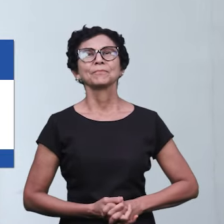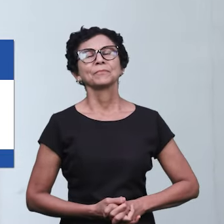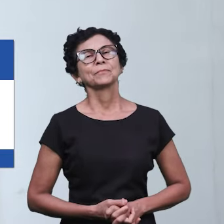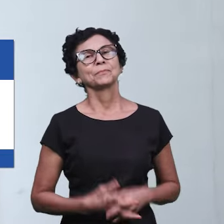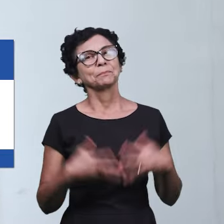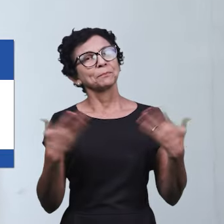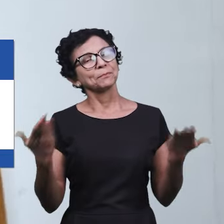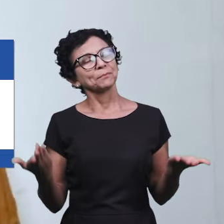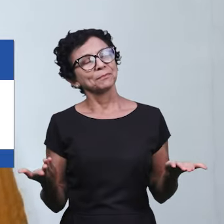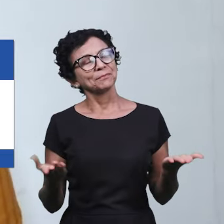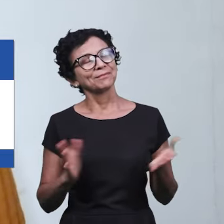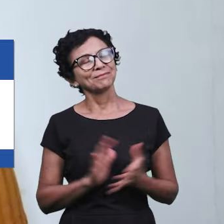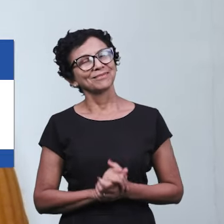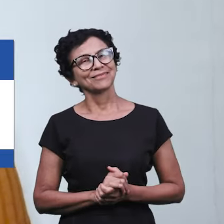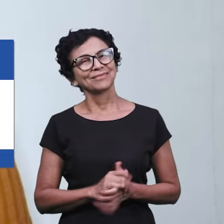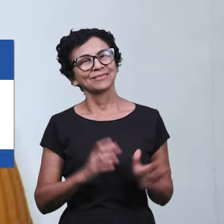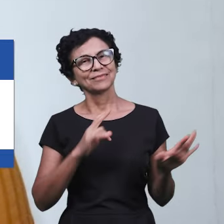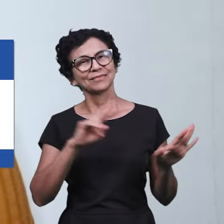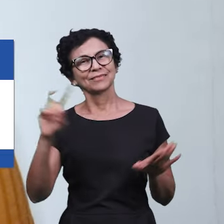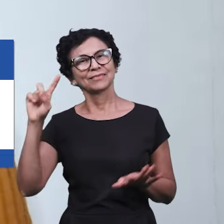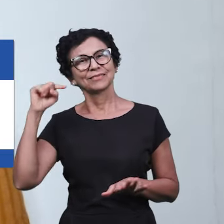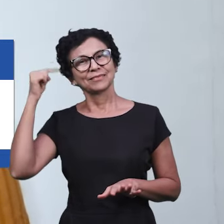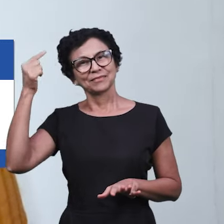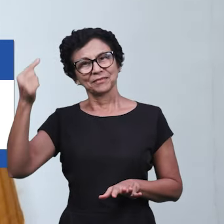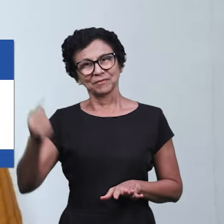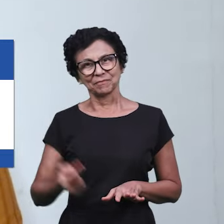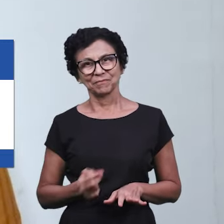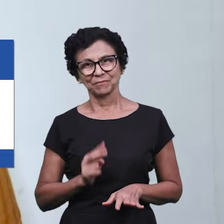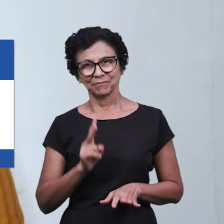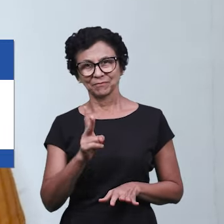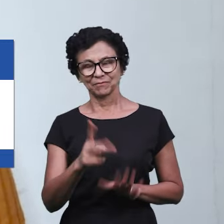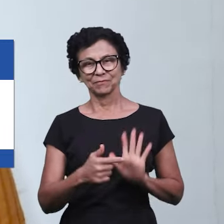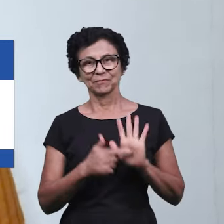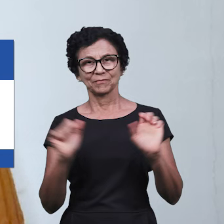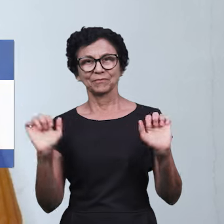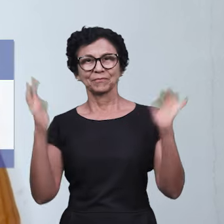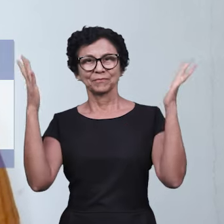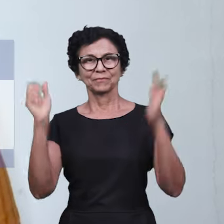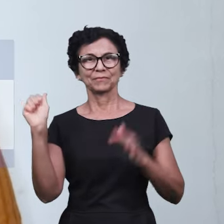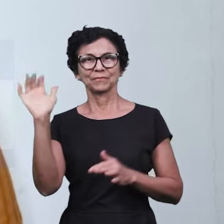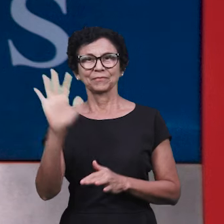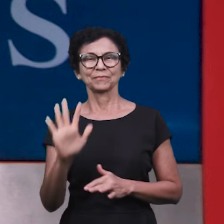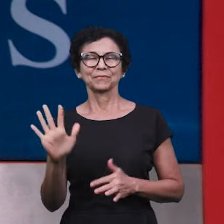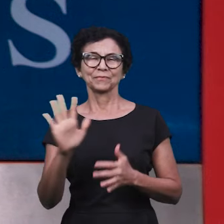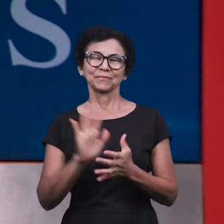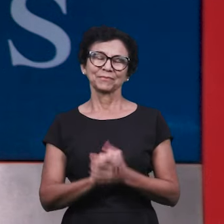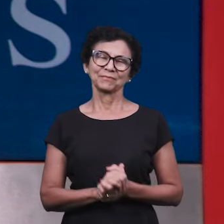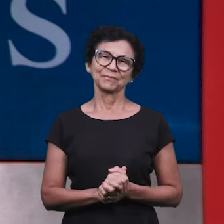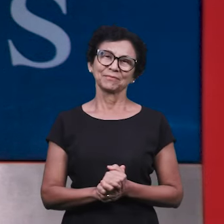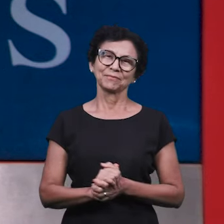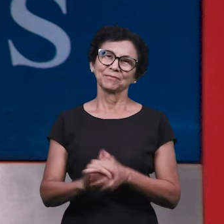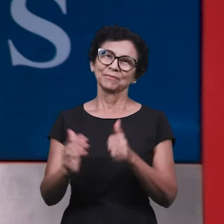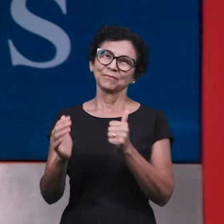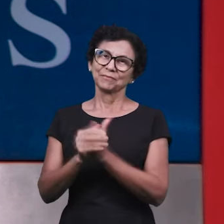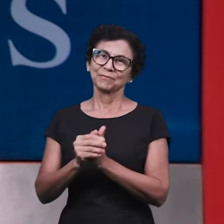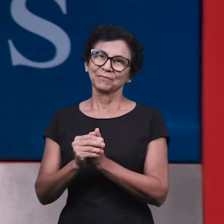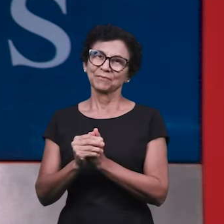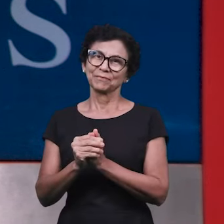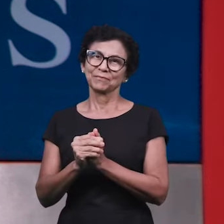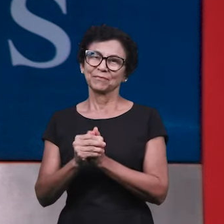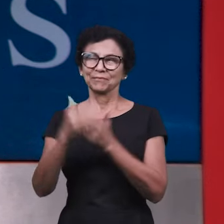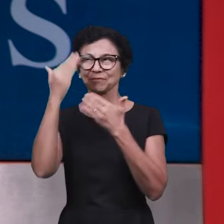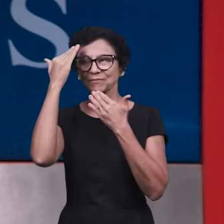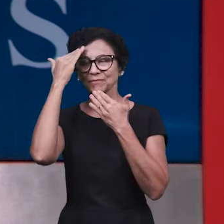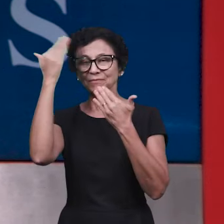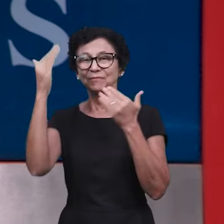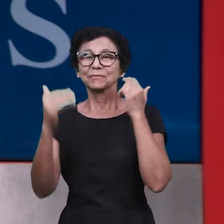Irmãos, ficamos por aqui e voltamos na próxima semana com mais eventos da Europa. Jorge? Amém! Obrigado mais uma vez pelas